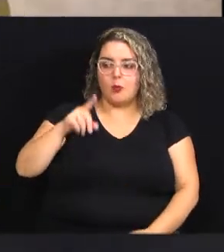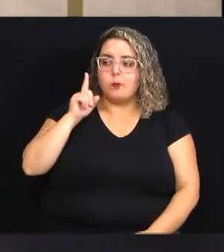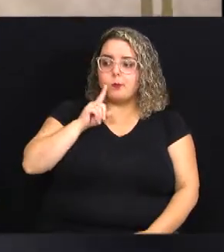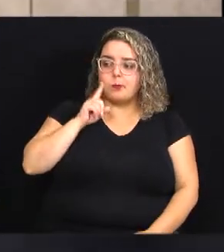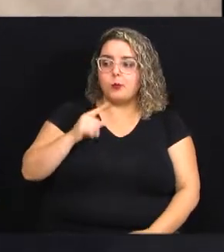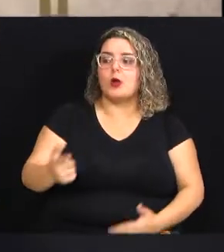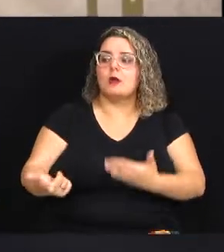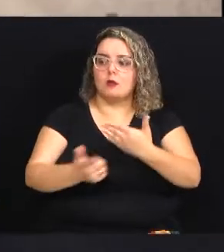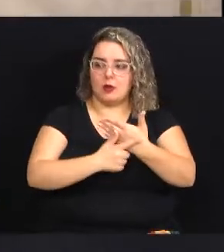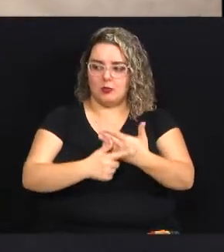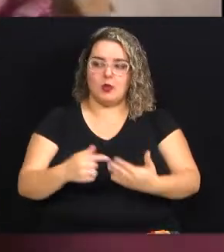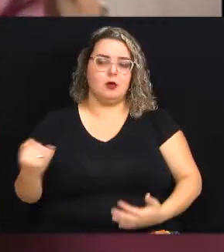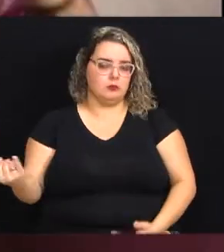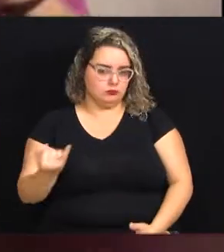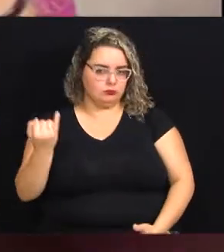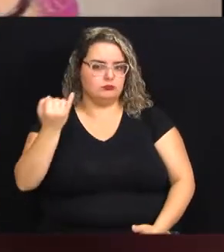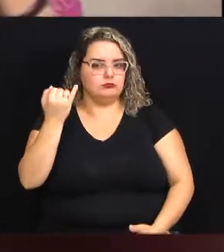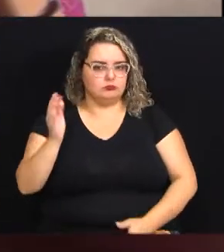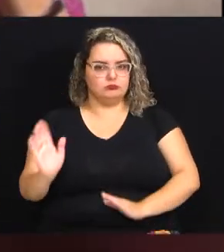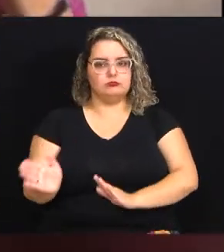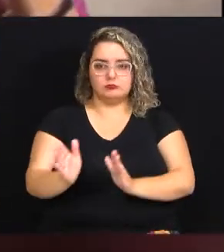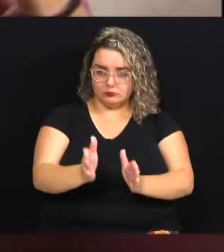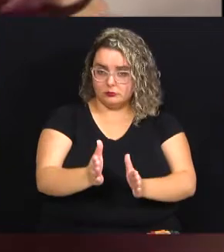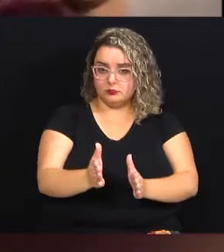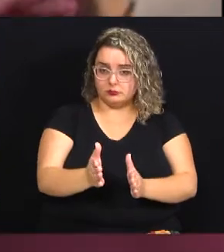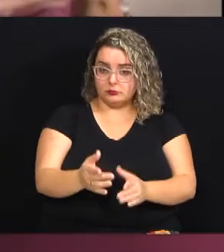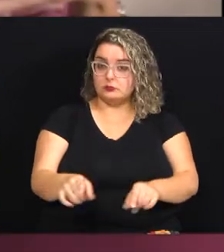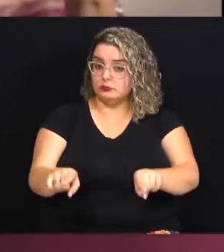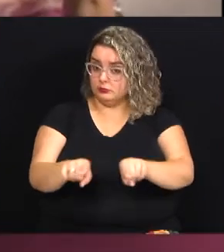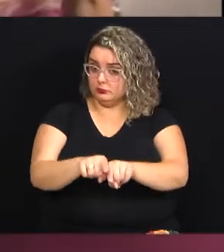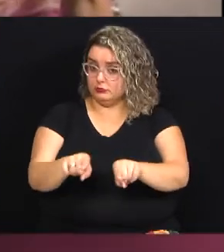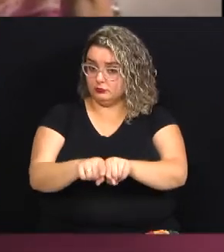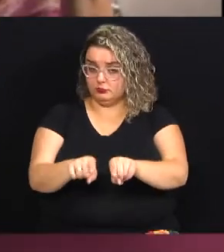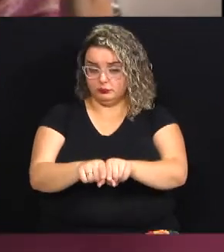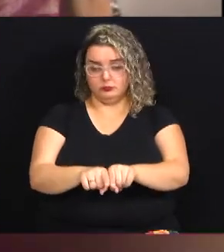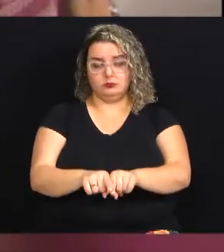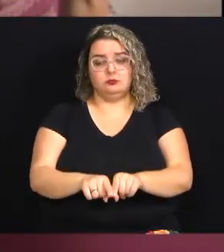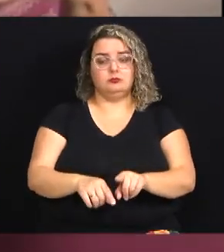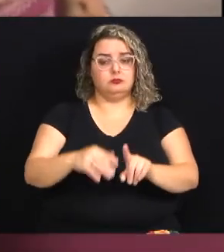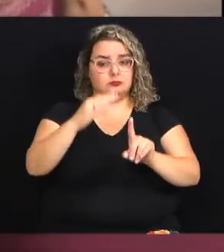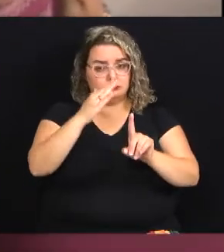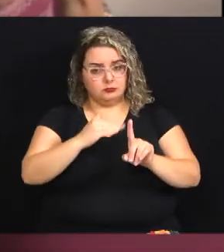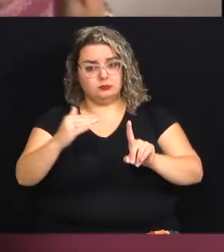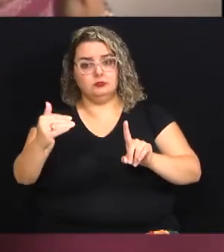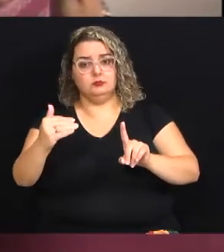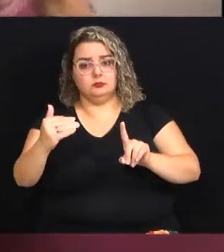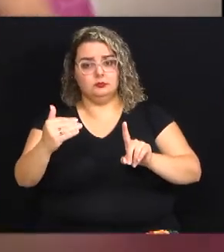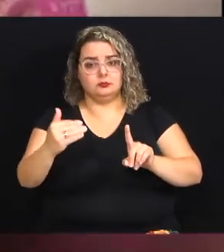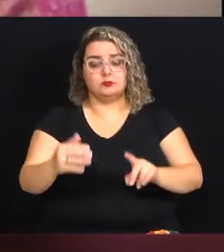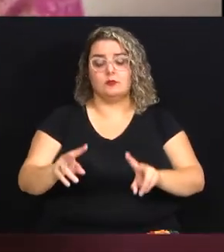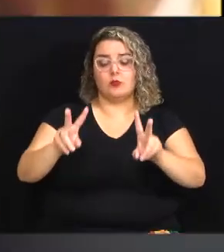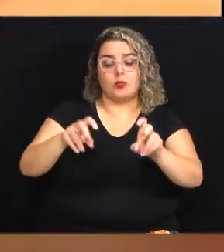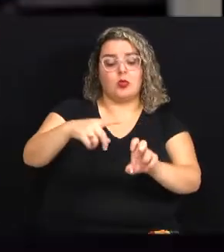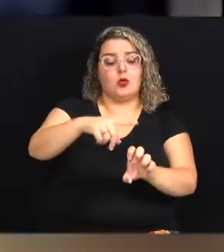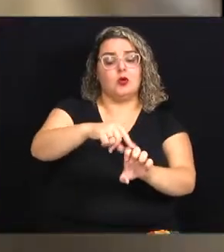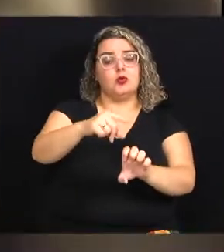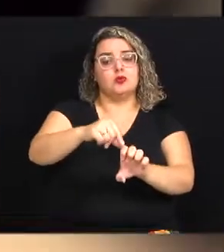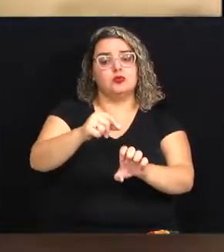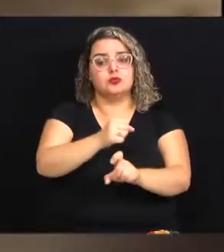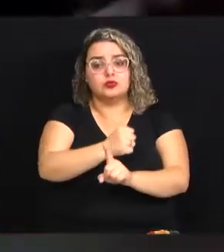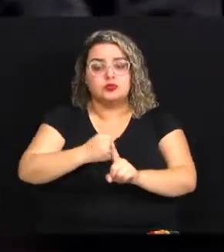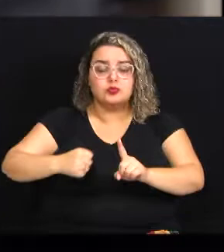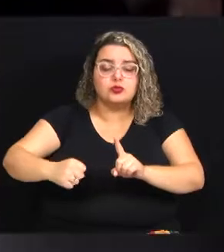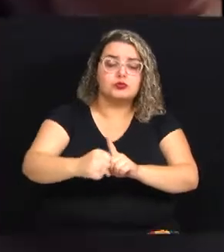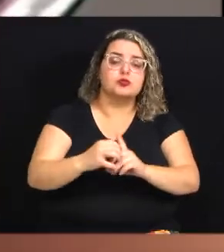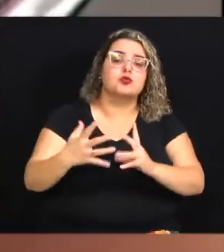tem um papel fundamental no segmento e foi, inclusive, o grande disseminador do termo empreendedor social ao